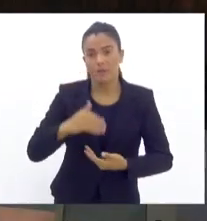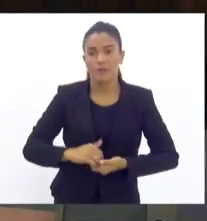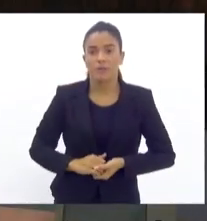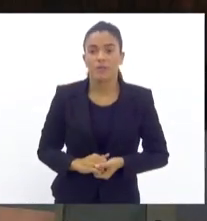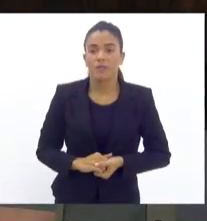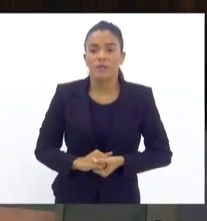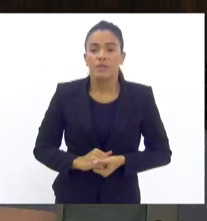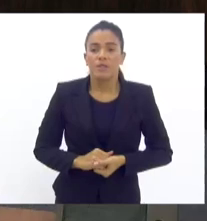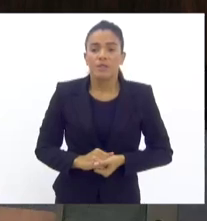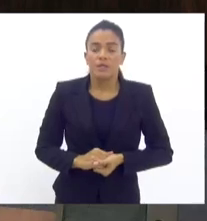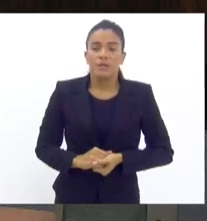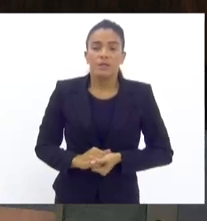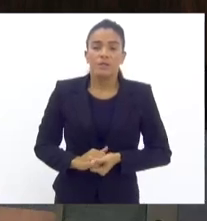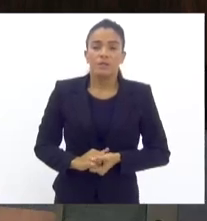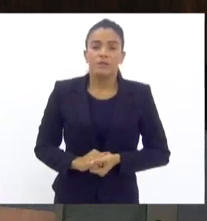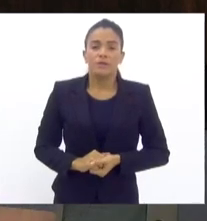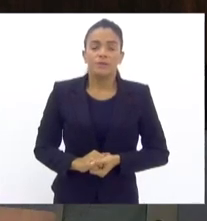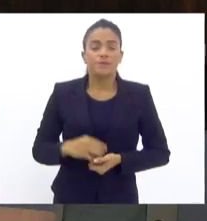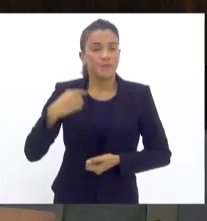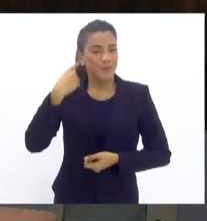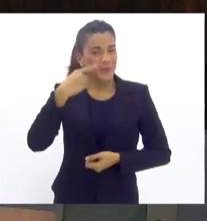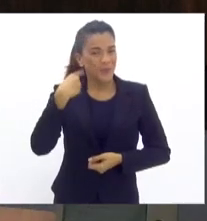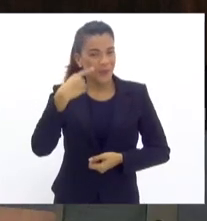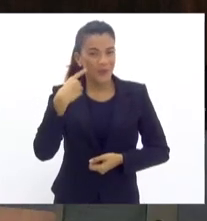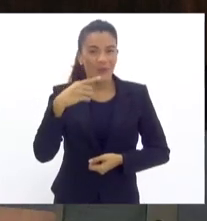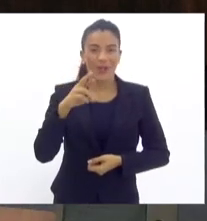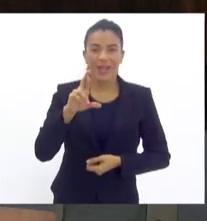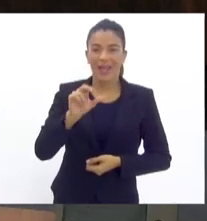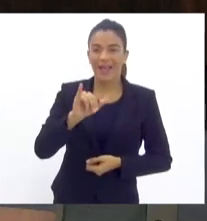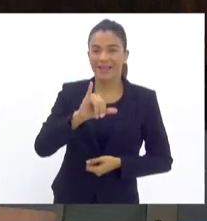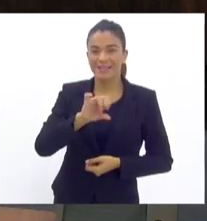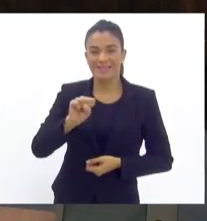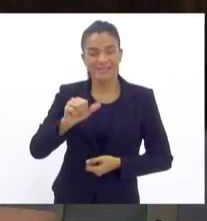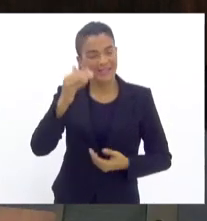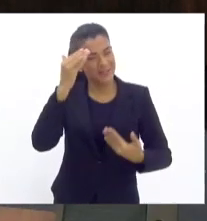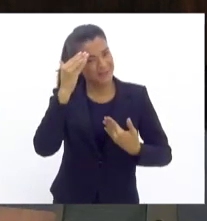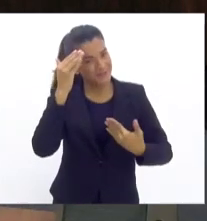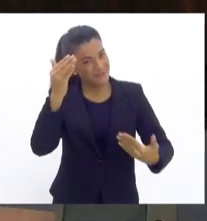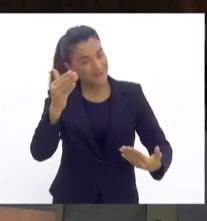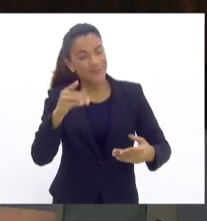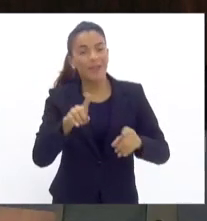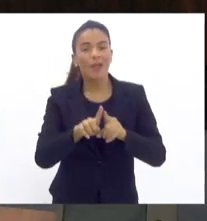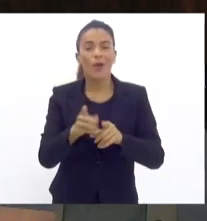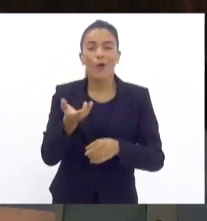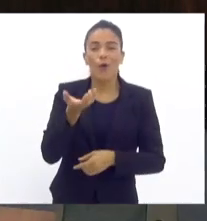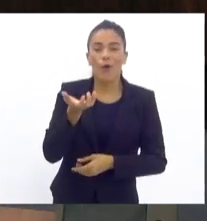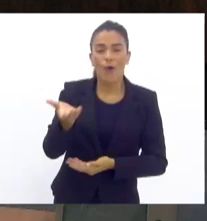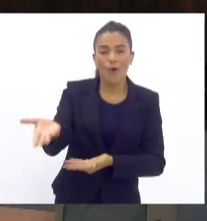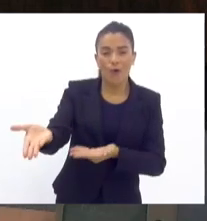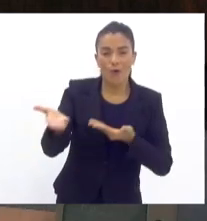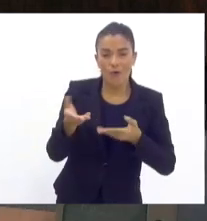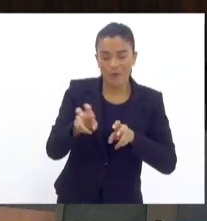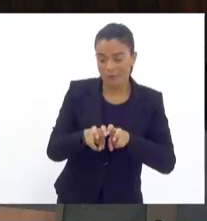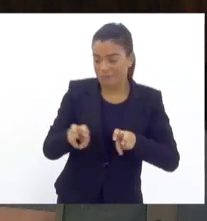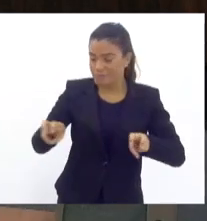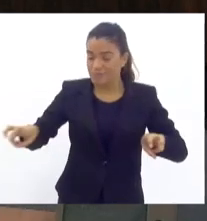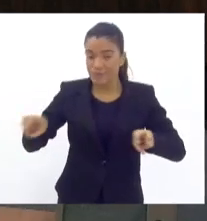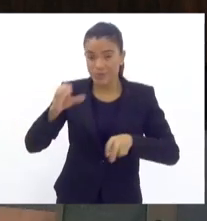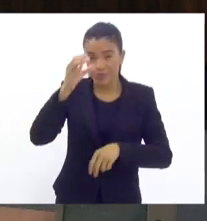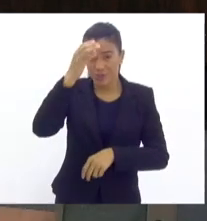Muito obrigado, doutora Raíssa. Quero convidar para que compõe a mesa deputada estadual Tia Ju.